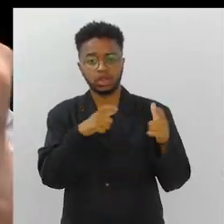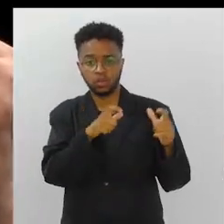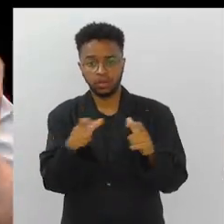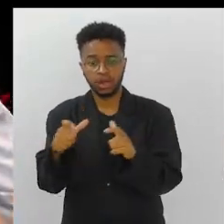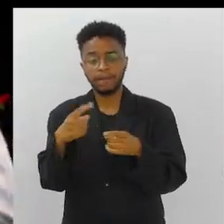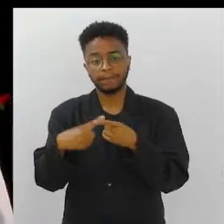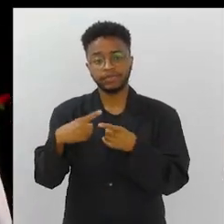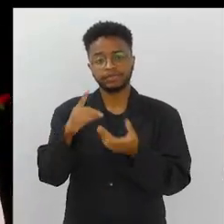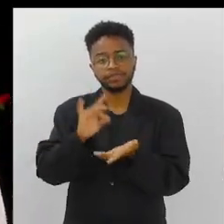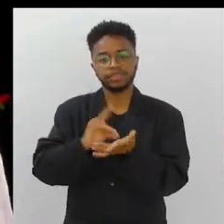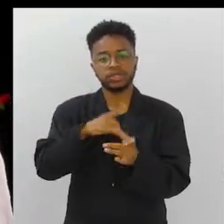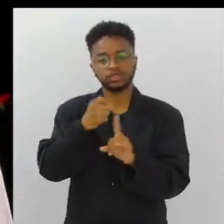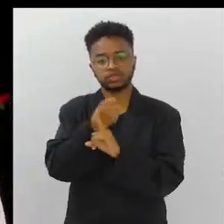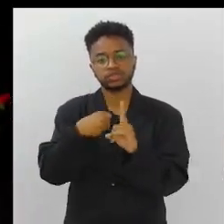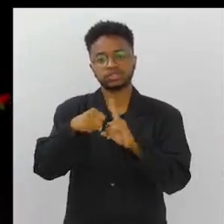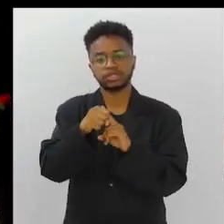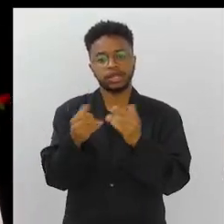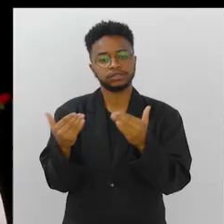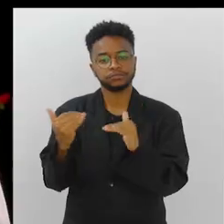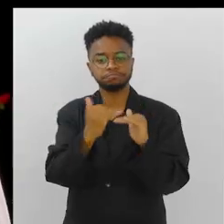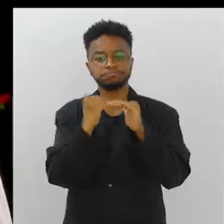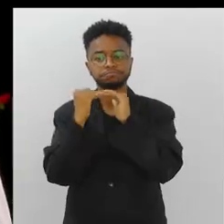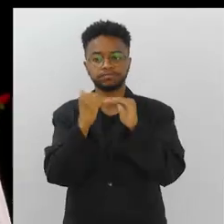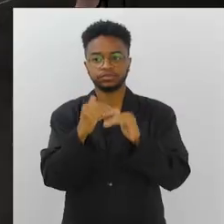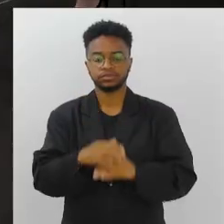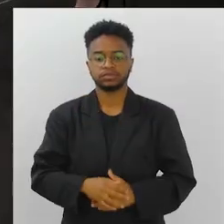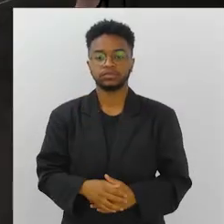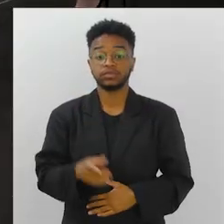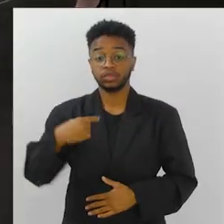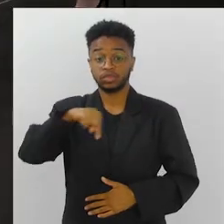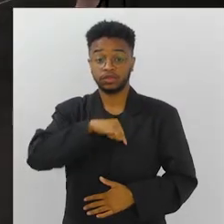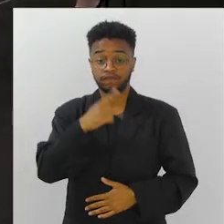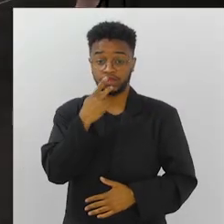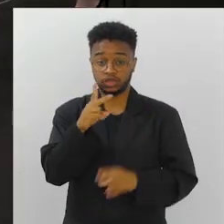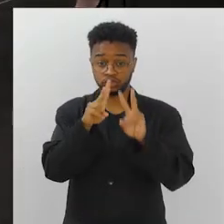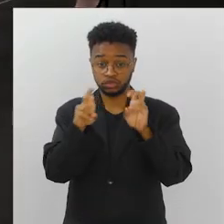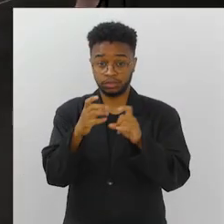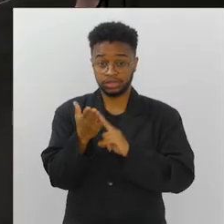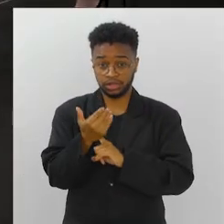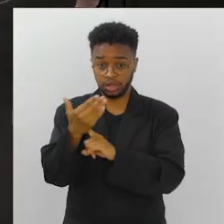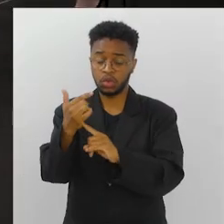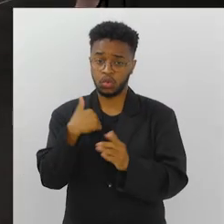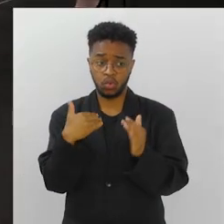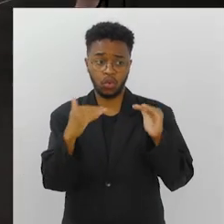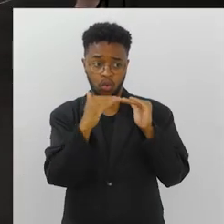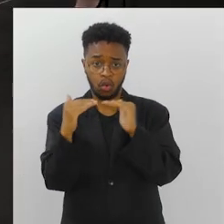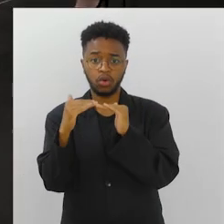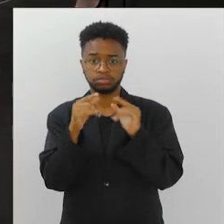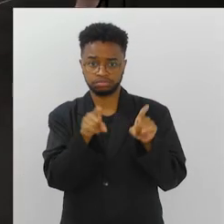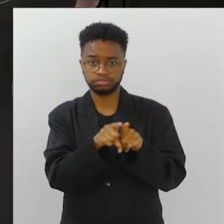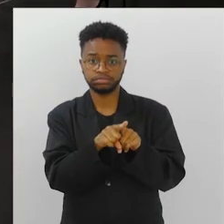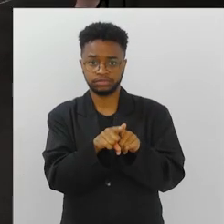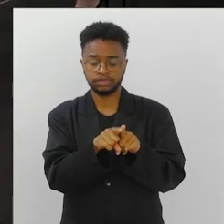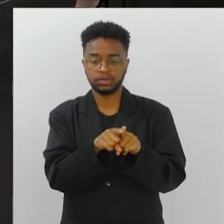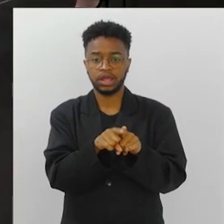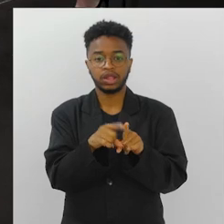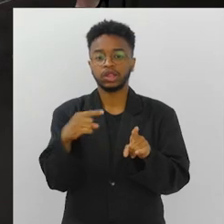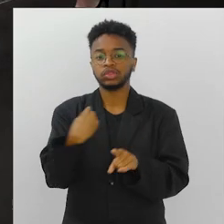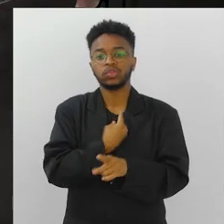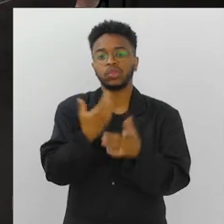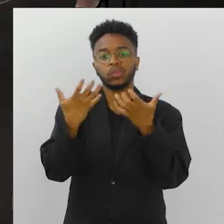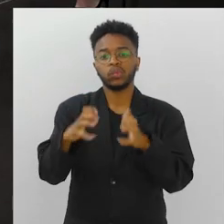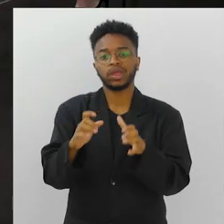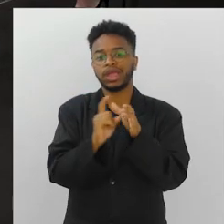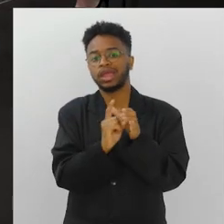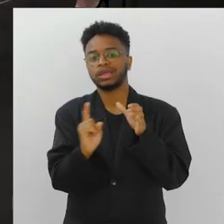sociedade de fato equânime. Quando a gente fala de tecnologias, aí eu concordo também que